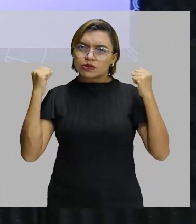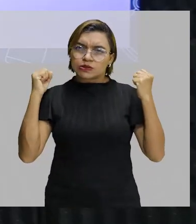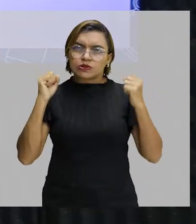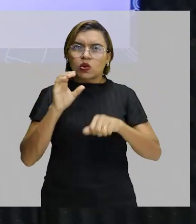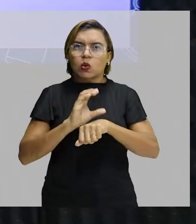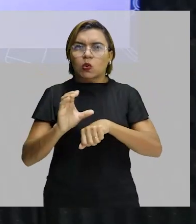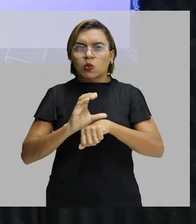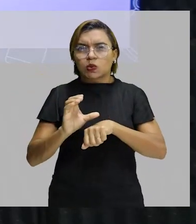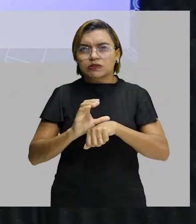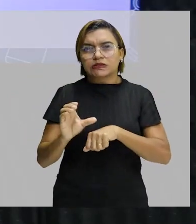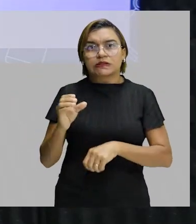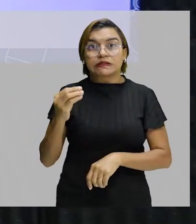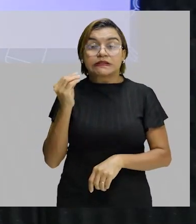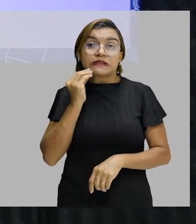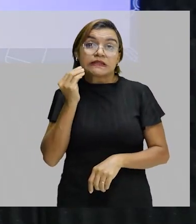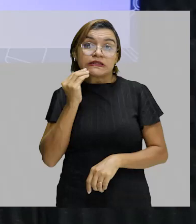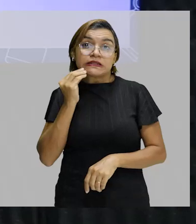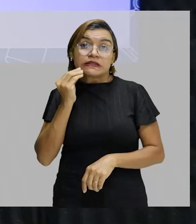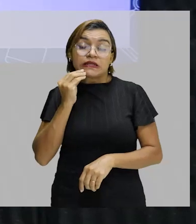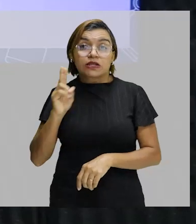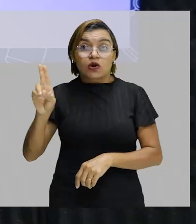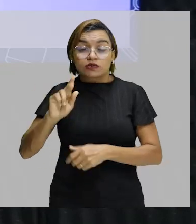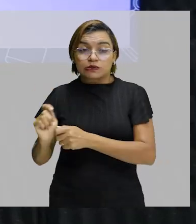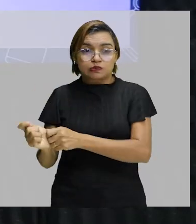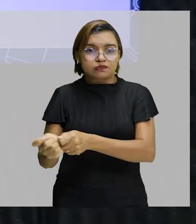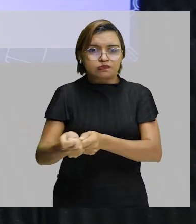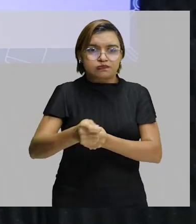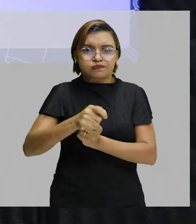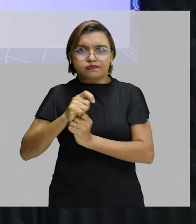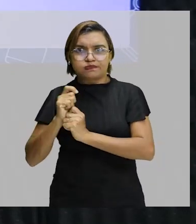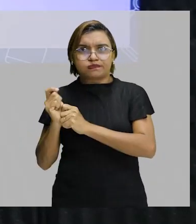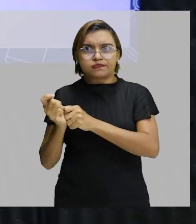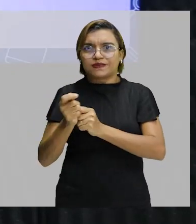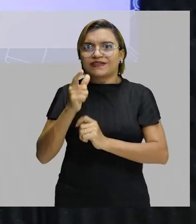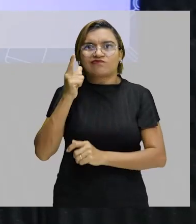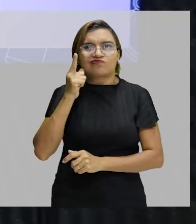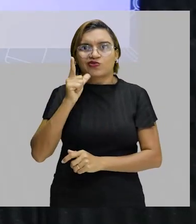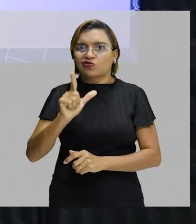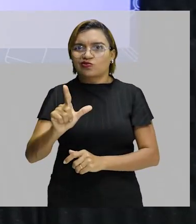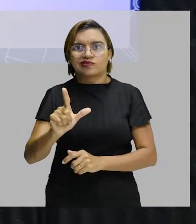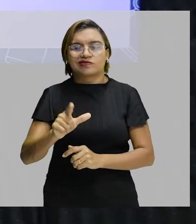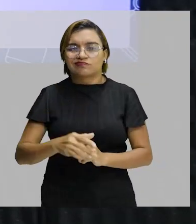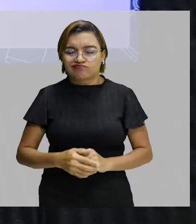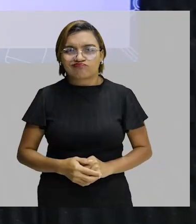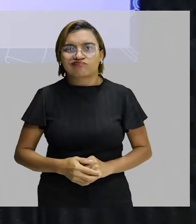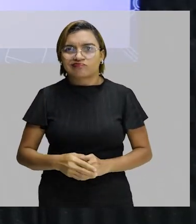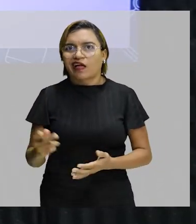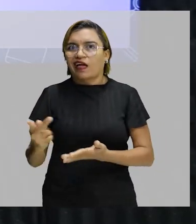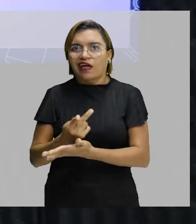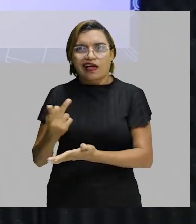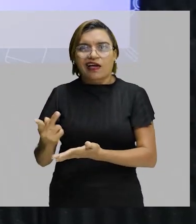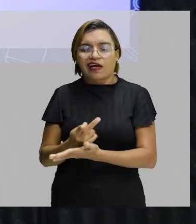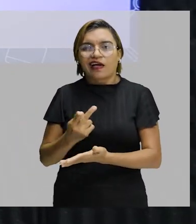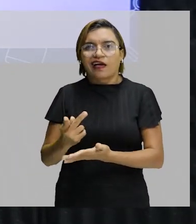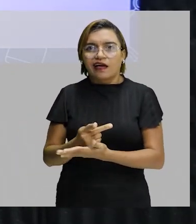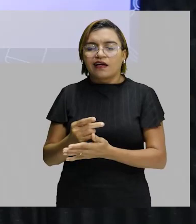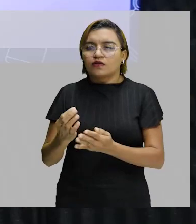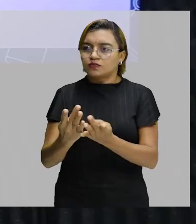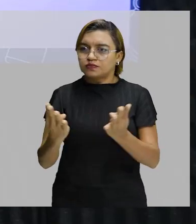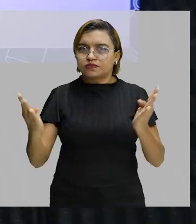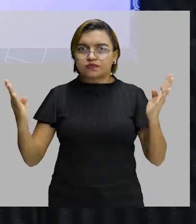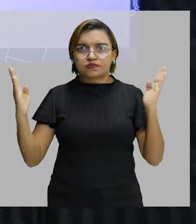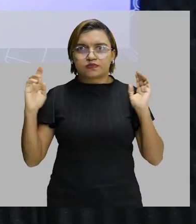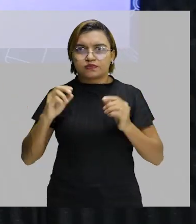fui tentar realizar alguns lançamentos de martelo e não consegui lançar nenhum na direção correta. Todos foram na gaiola de